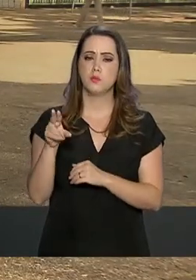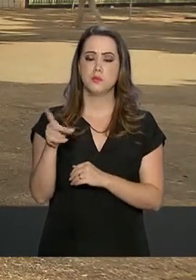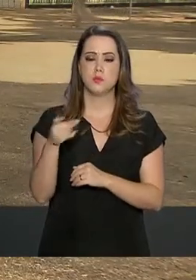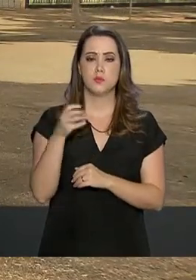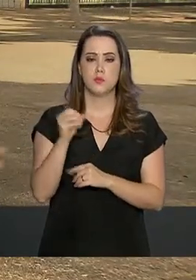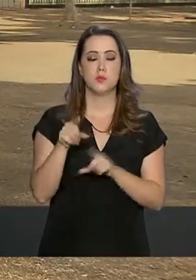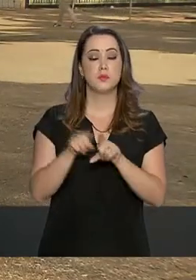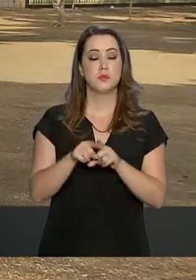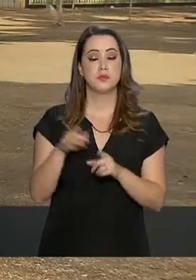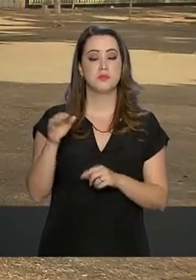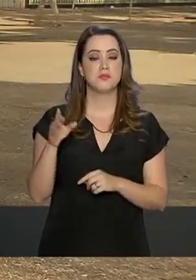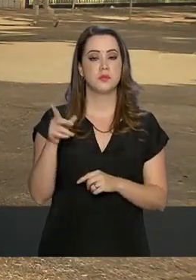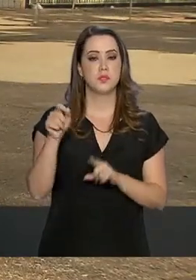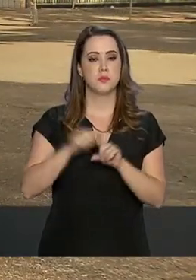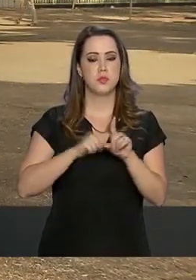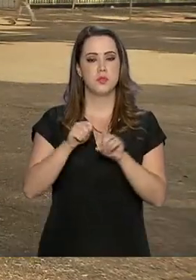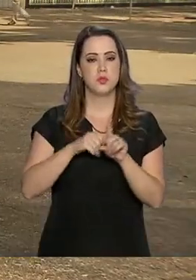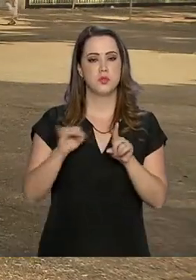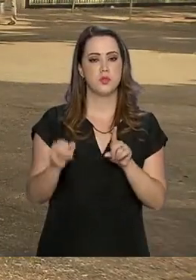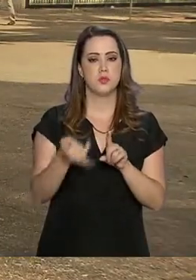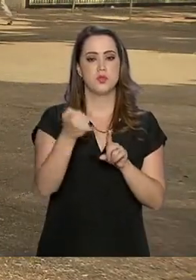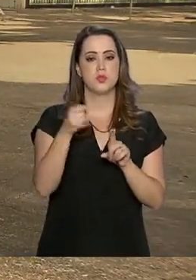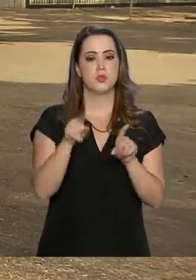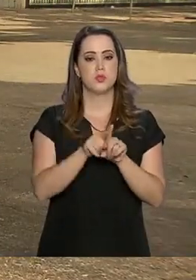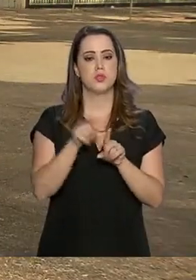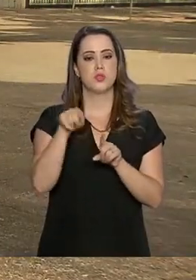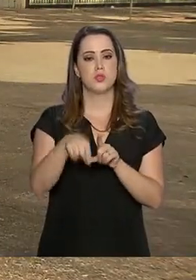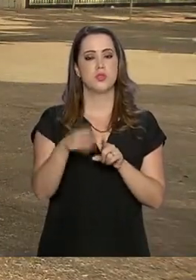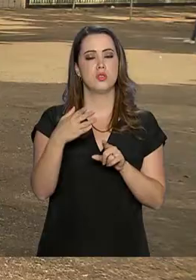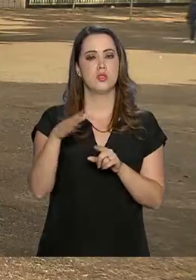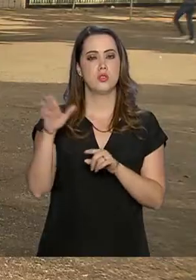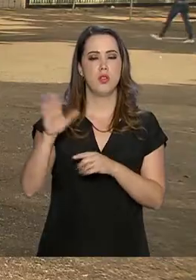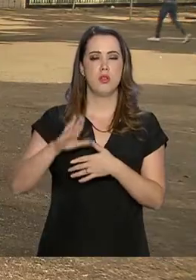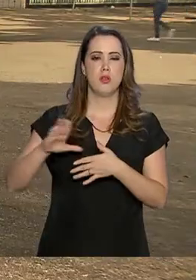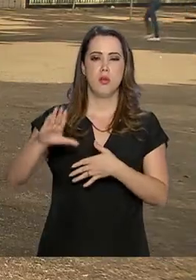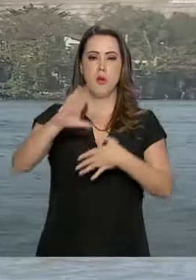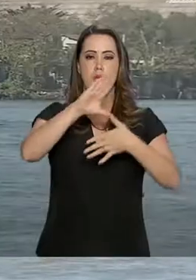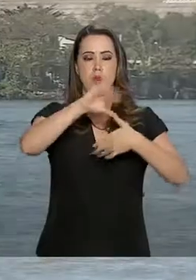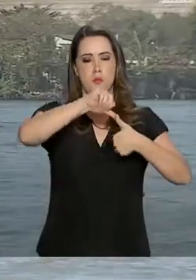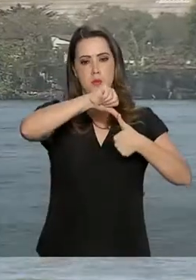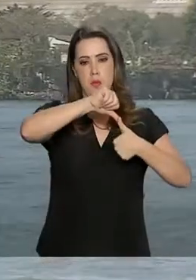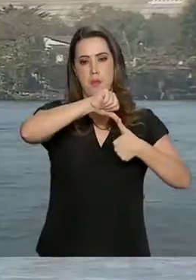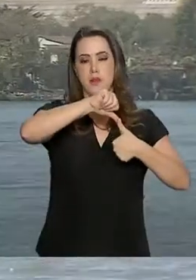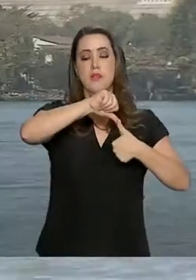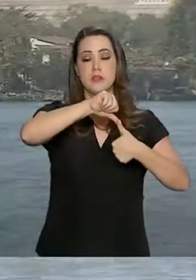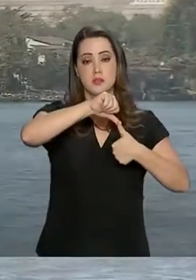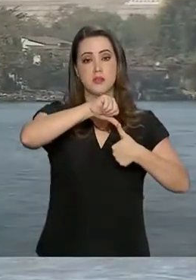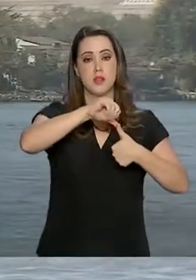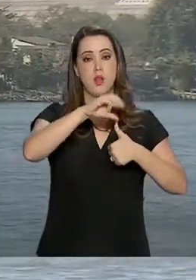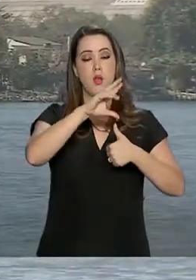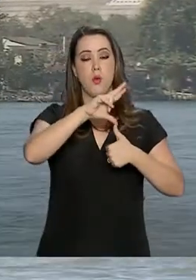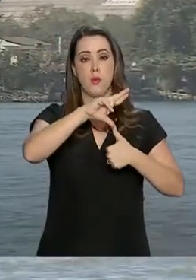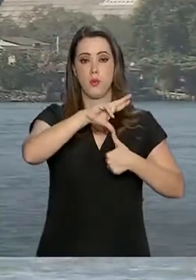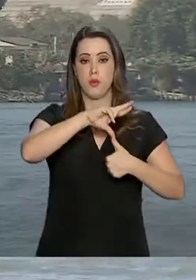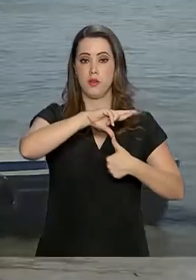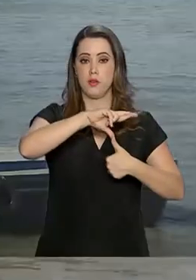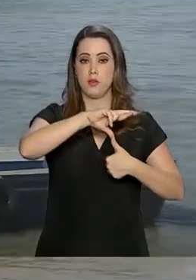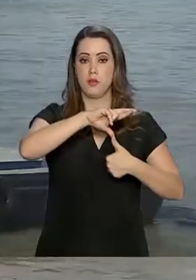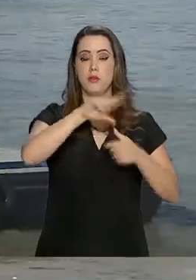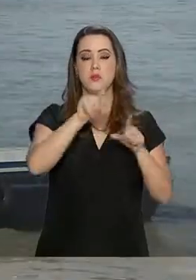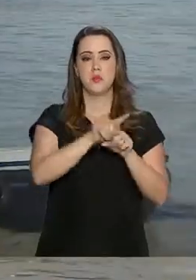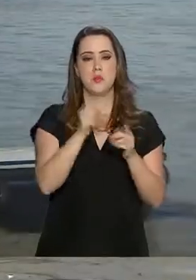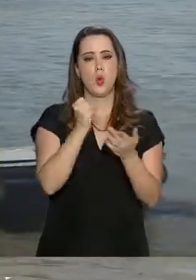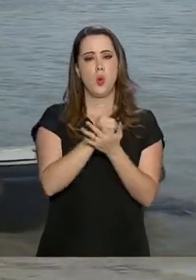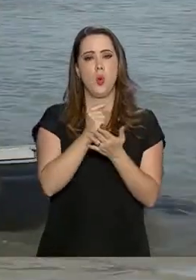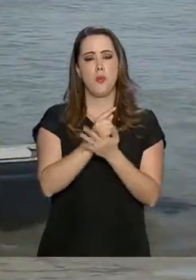países da América Central e do Caribe passaram a comprar mais os produtos brasileiros. Na comparação com janeiro do ano passado, na